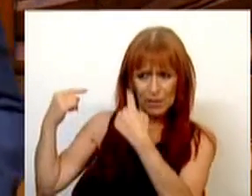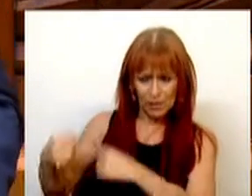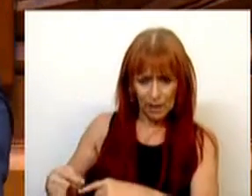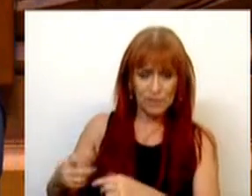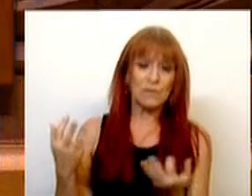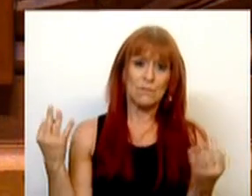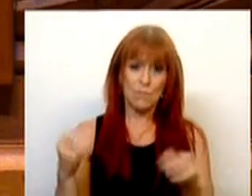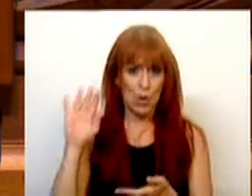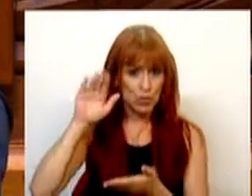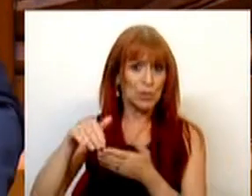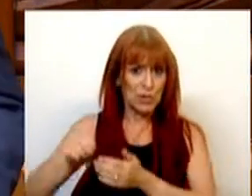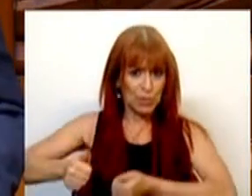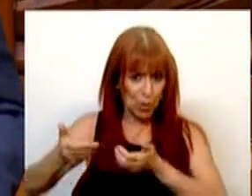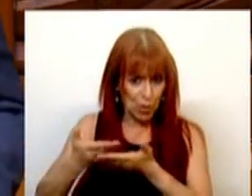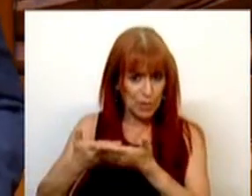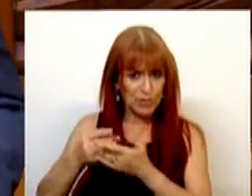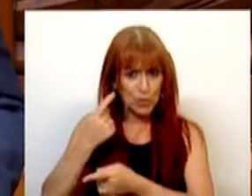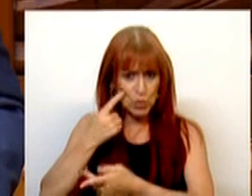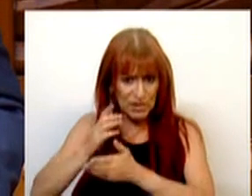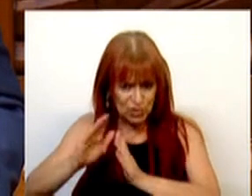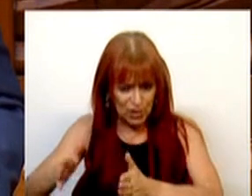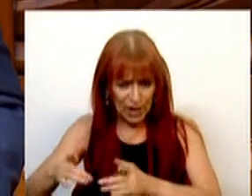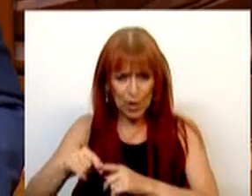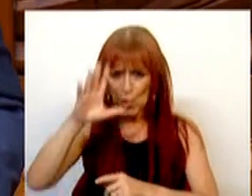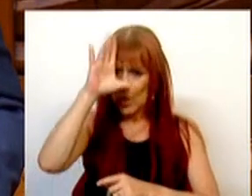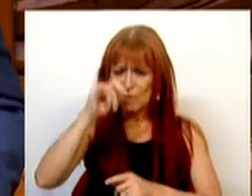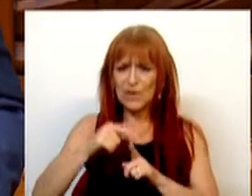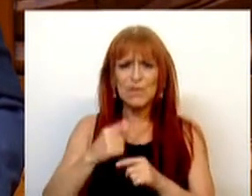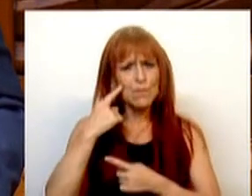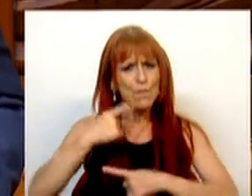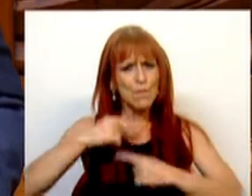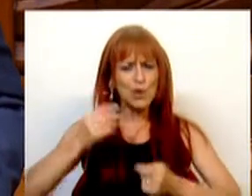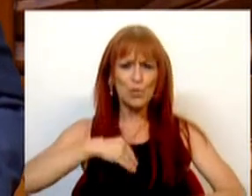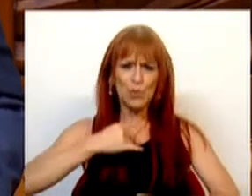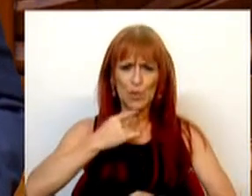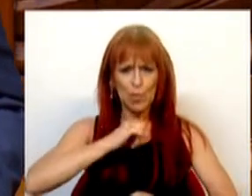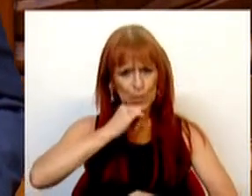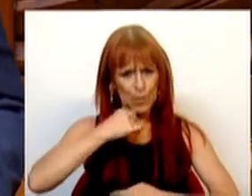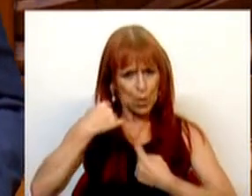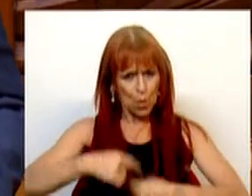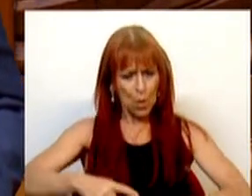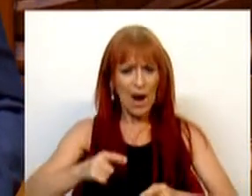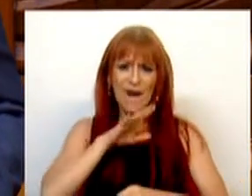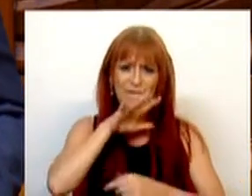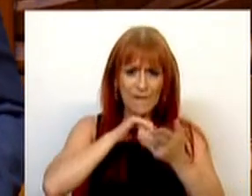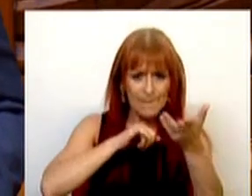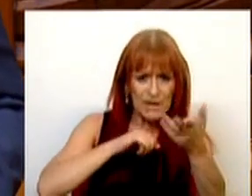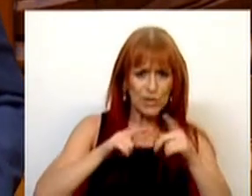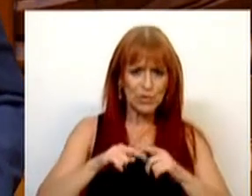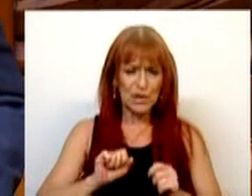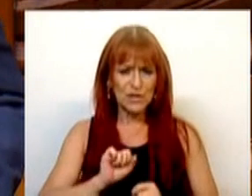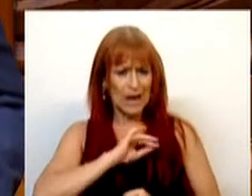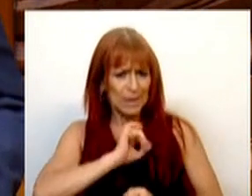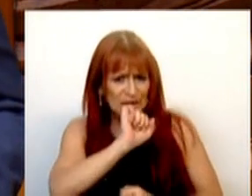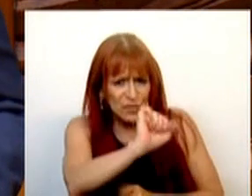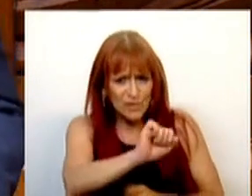Para além dos bons resultados económicos que são conhecidos, o Governo tem vindo a mostrar uma preocupação constante com as famílias, com os seus